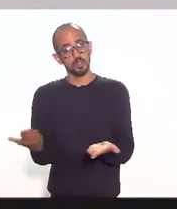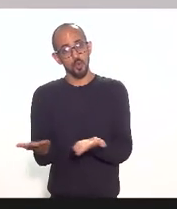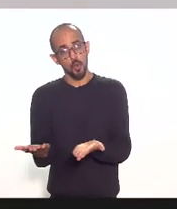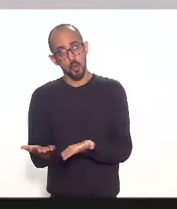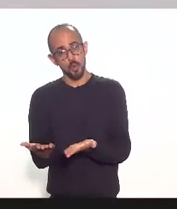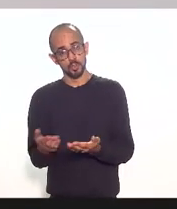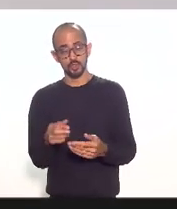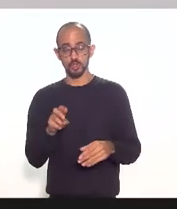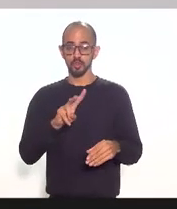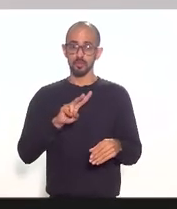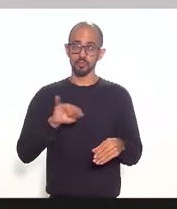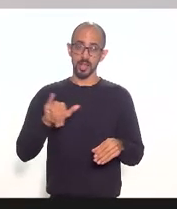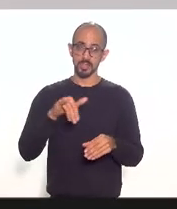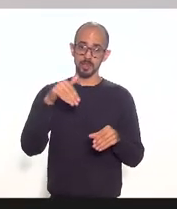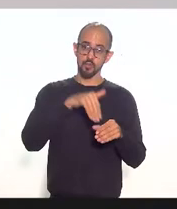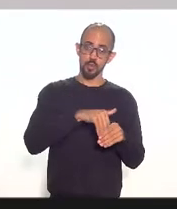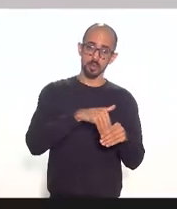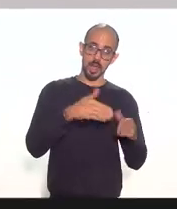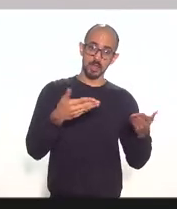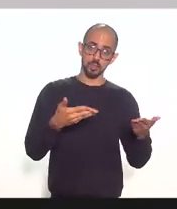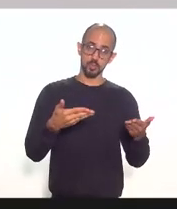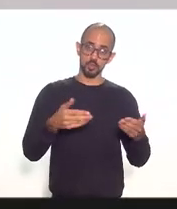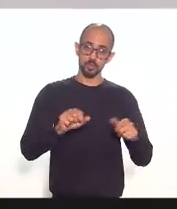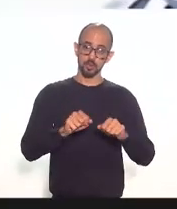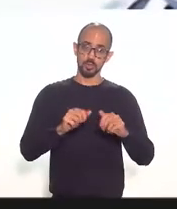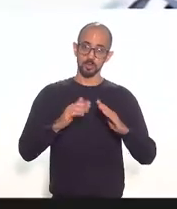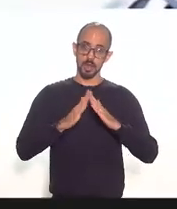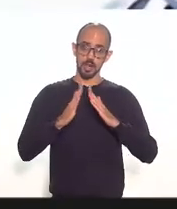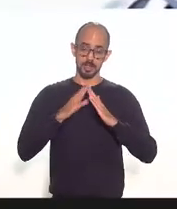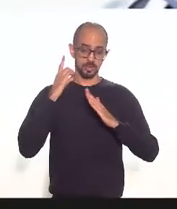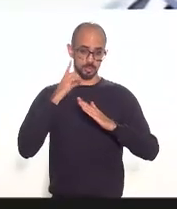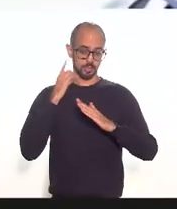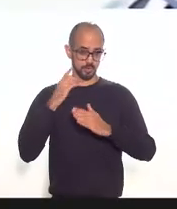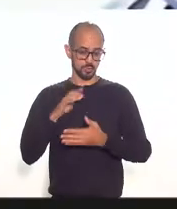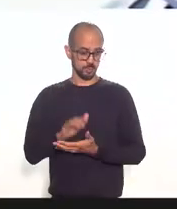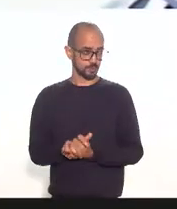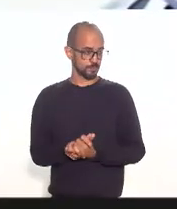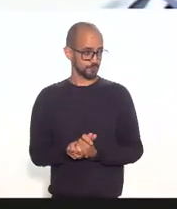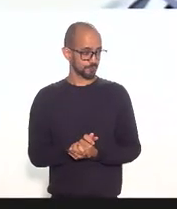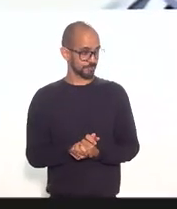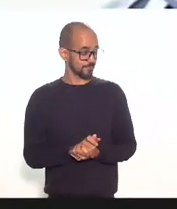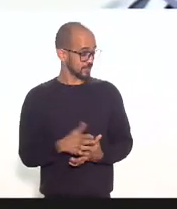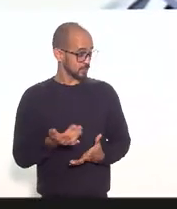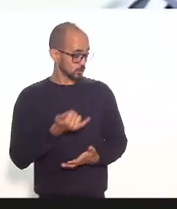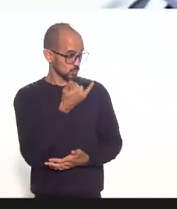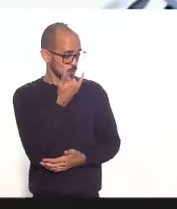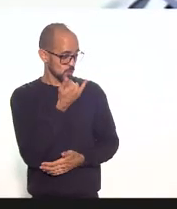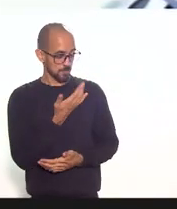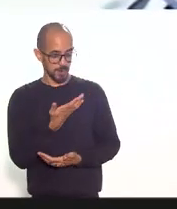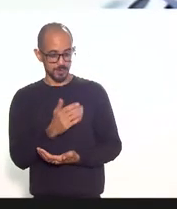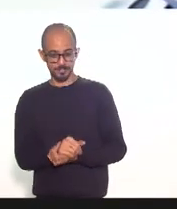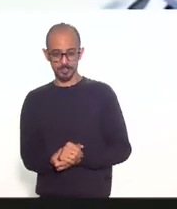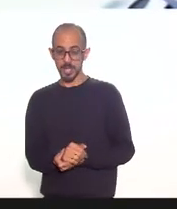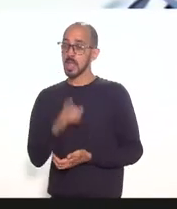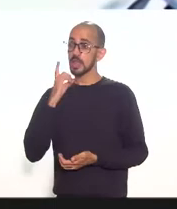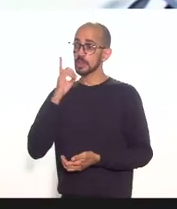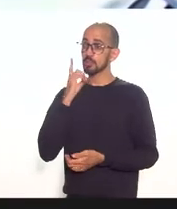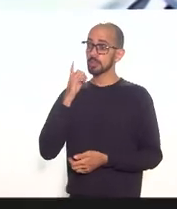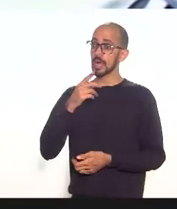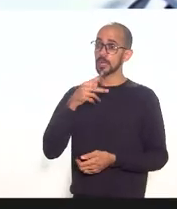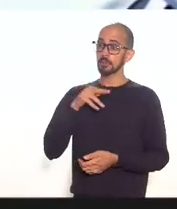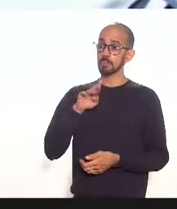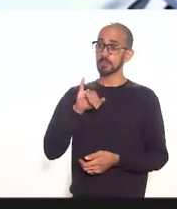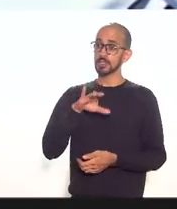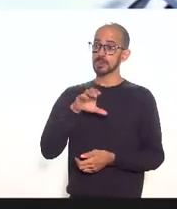que será votado por esse parlamento deputada agora eu não estou errando deputada Priscila